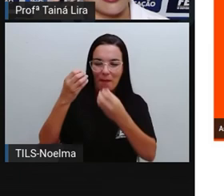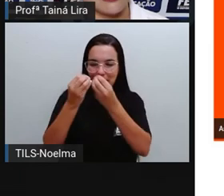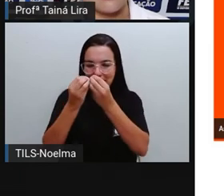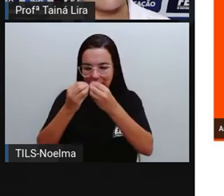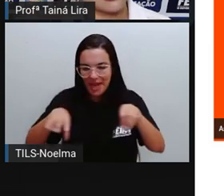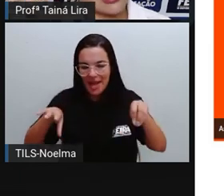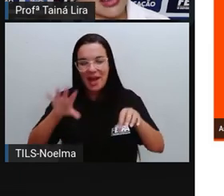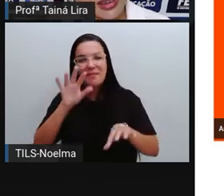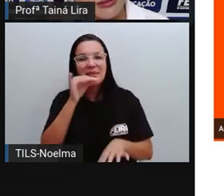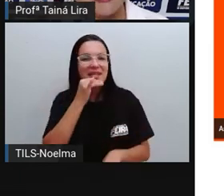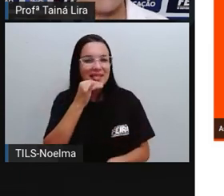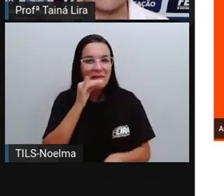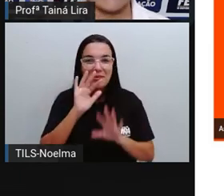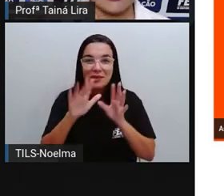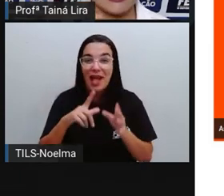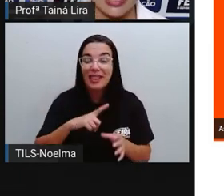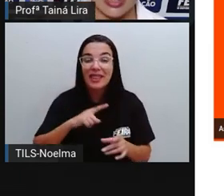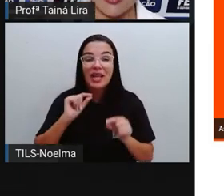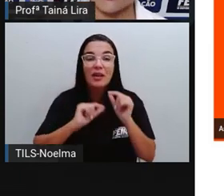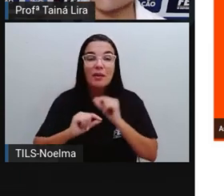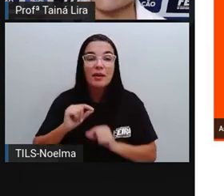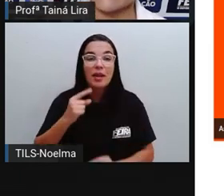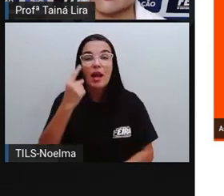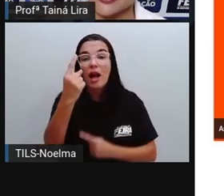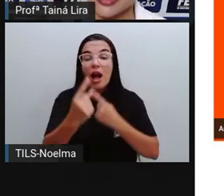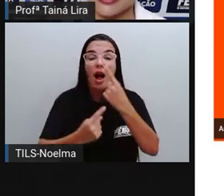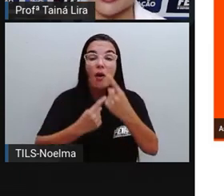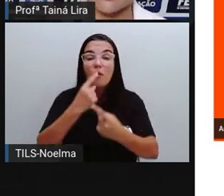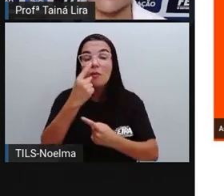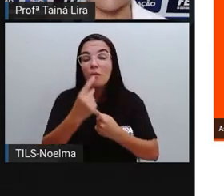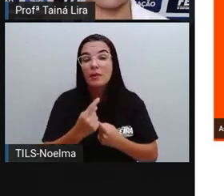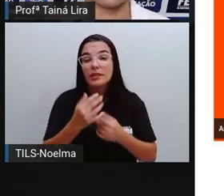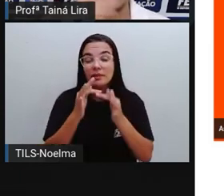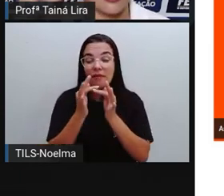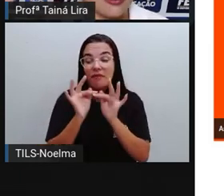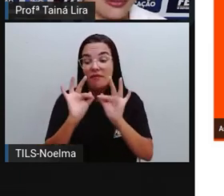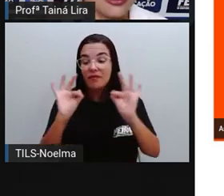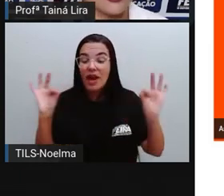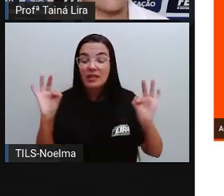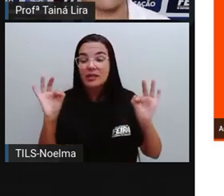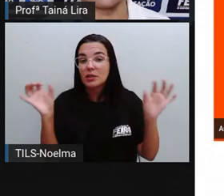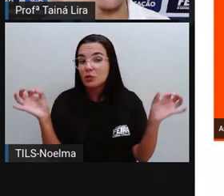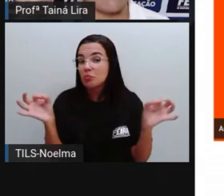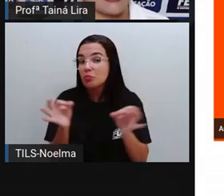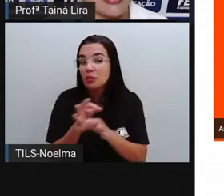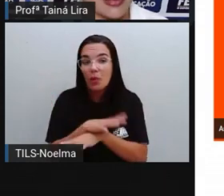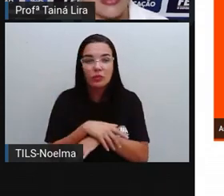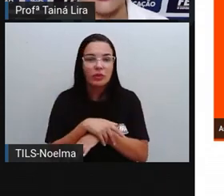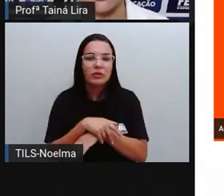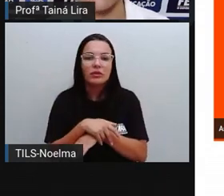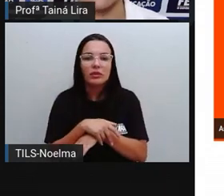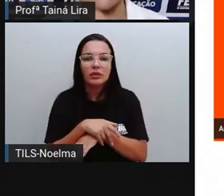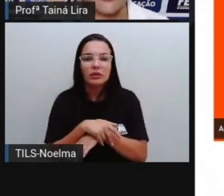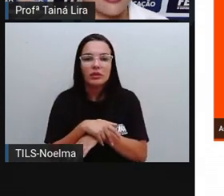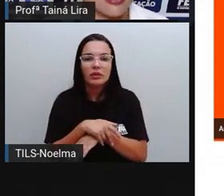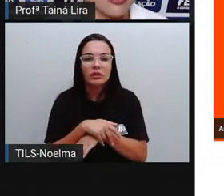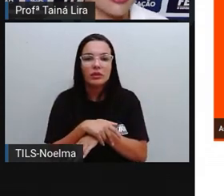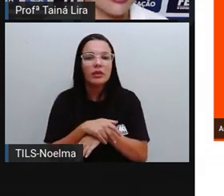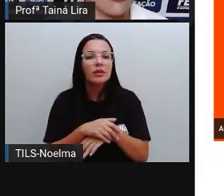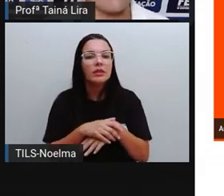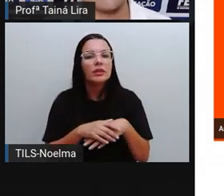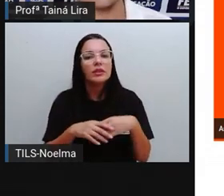ovo, por exemplo, ele já tem algumas vinhetas, né? Ovos graúdos, ovos de qualidade, ovos